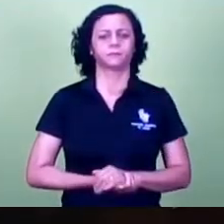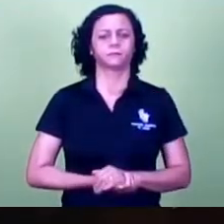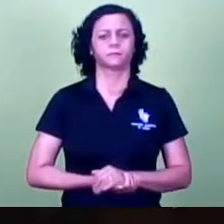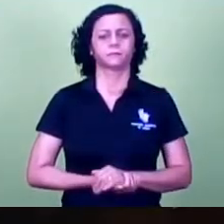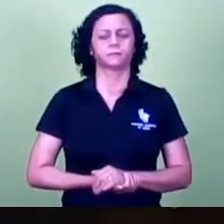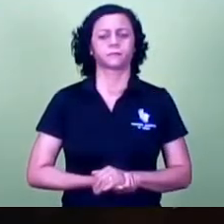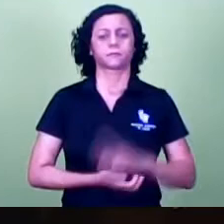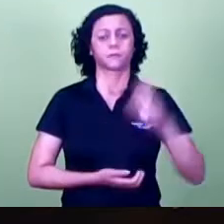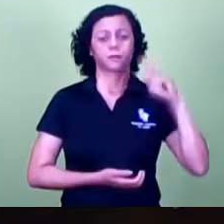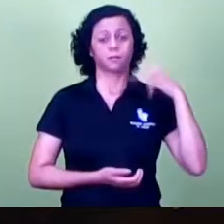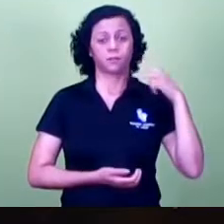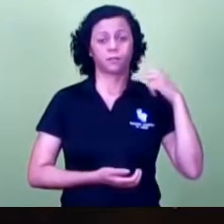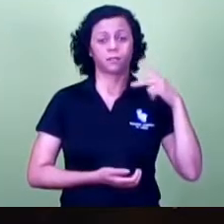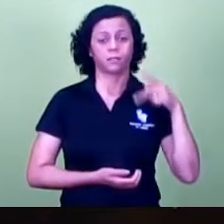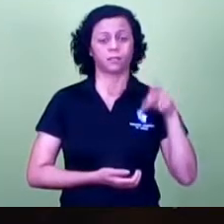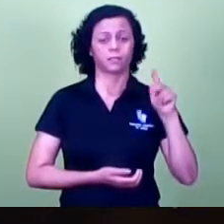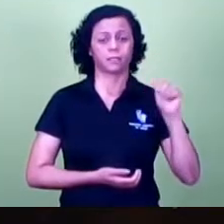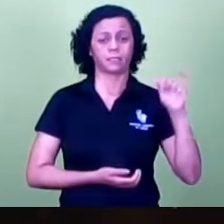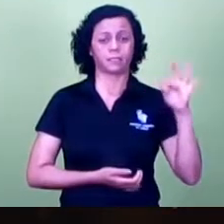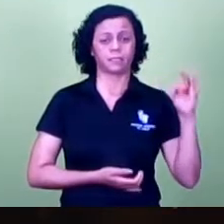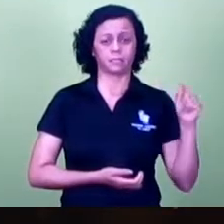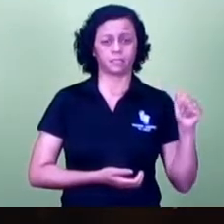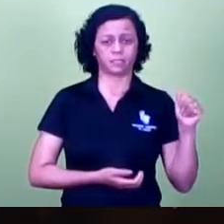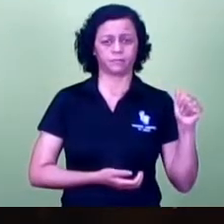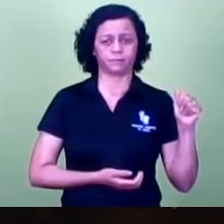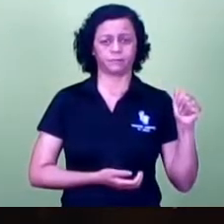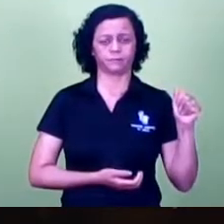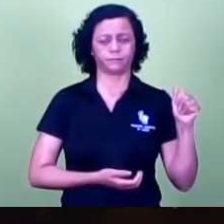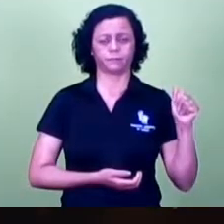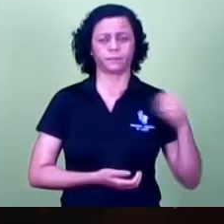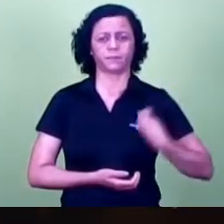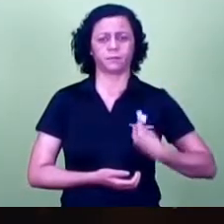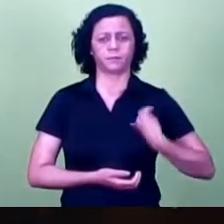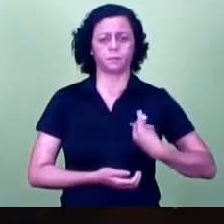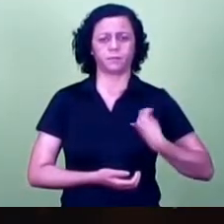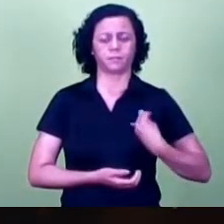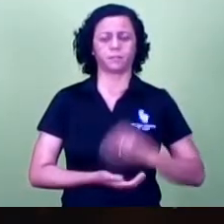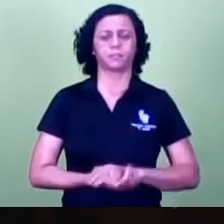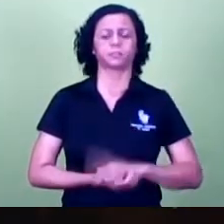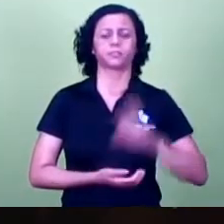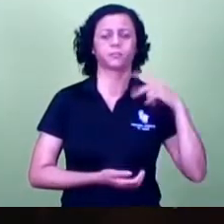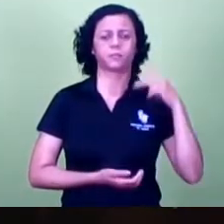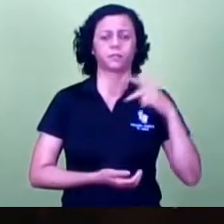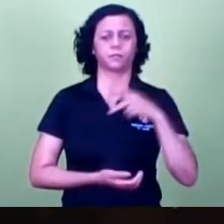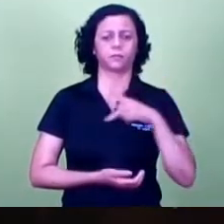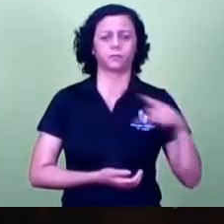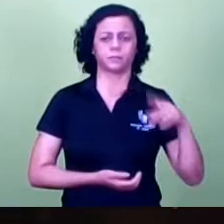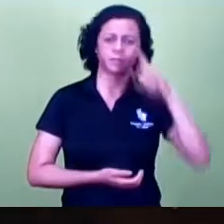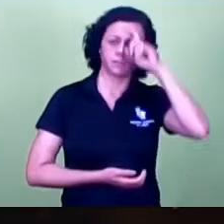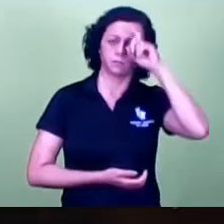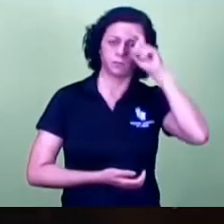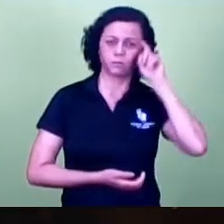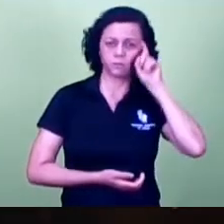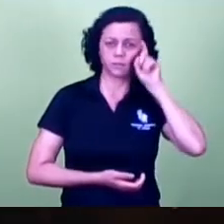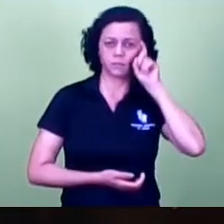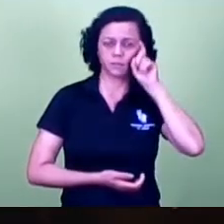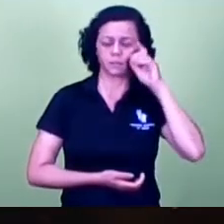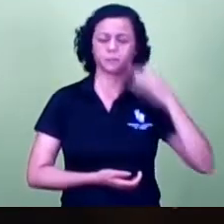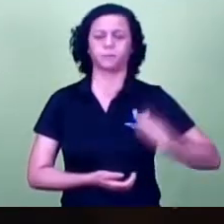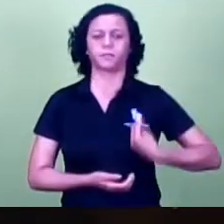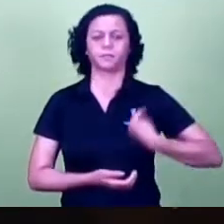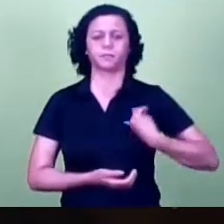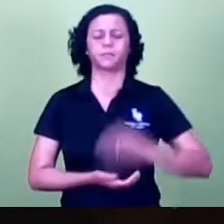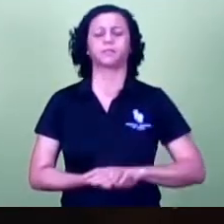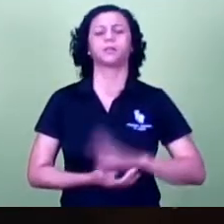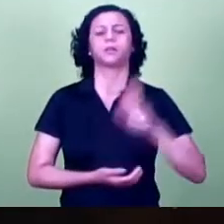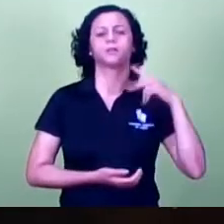vereadora Cátia Franco, protetora, vereador presidente Juracir Schaefer, presente, excelência. Vereador